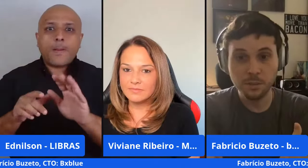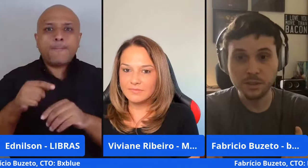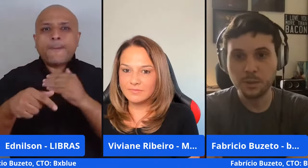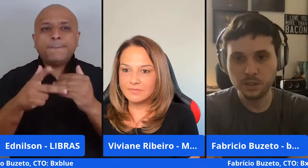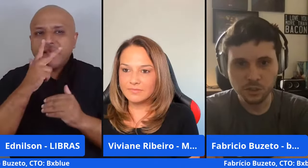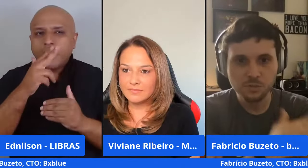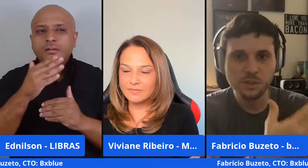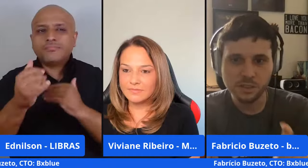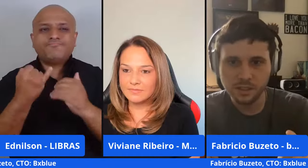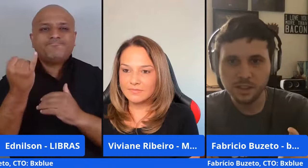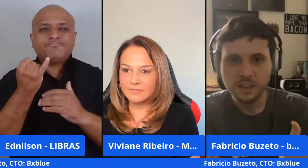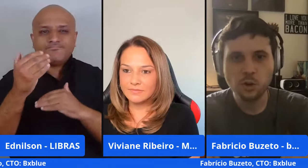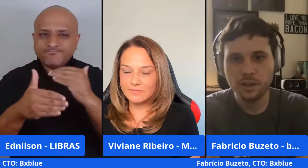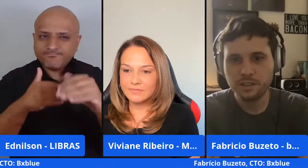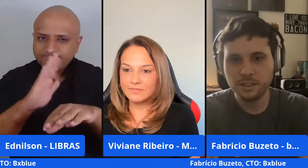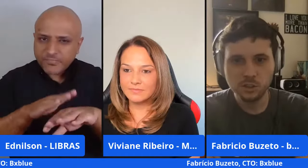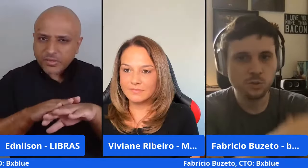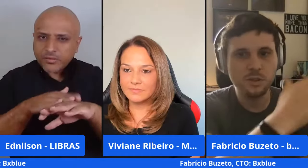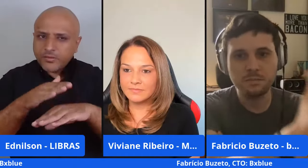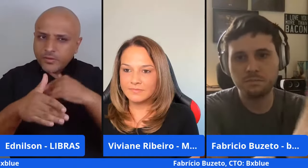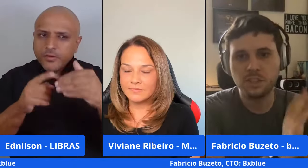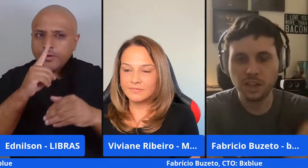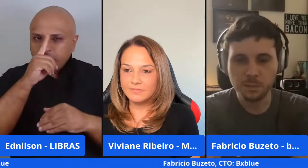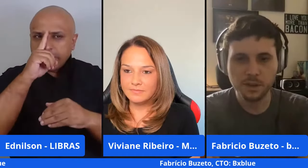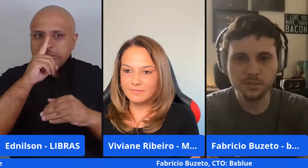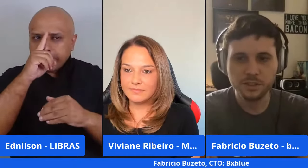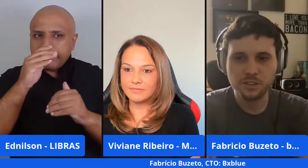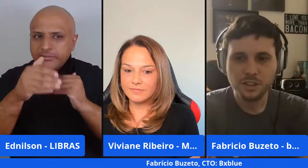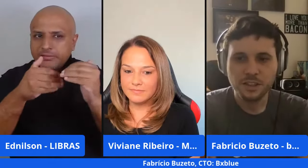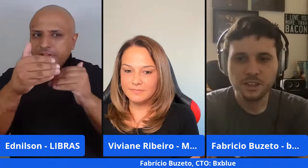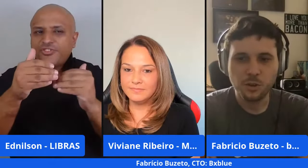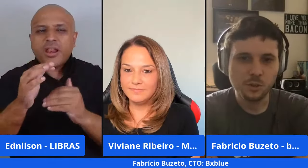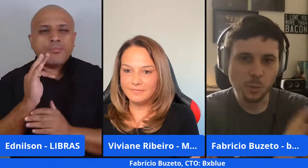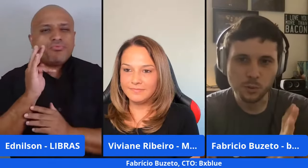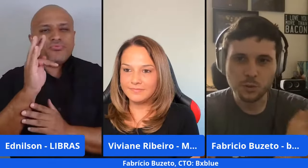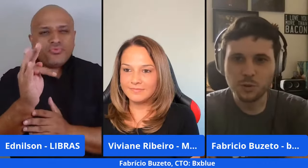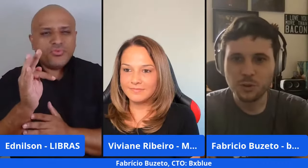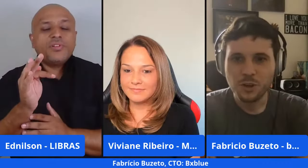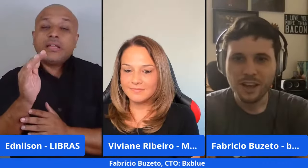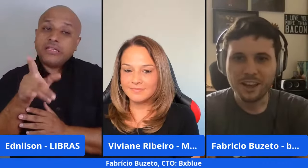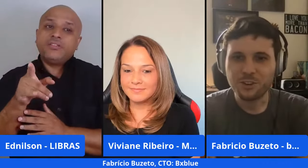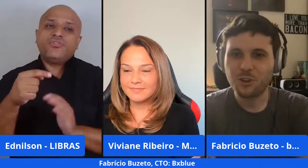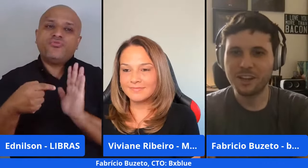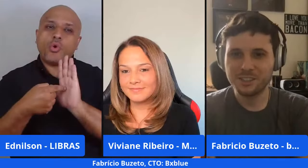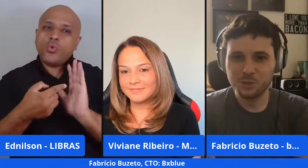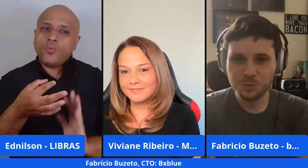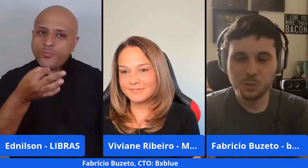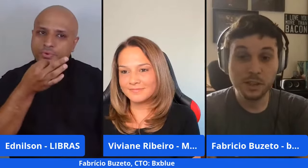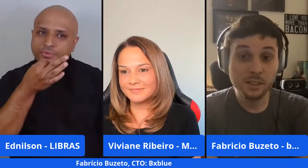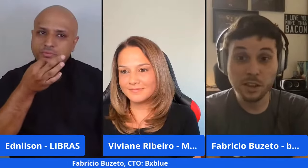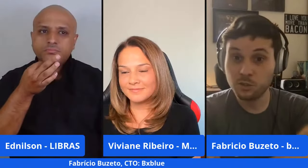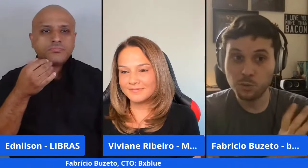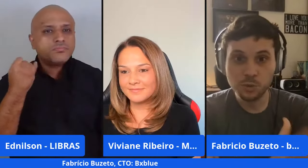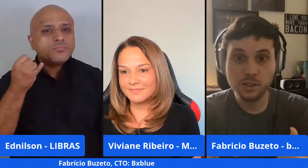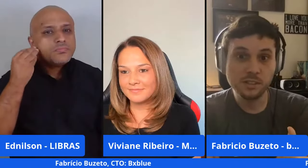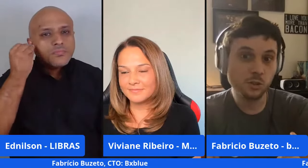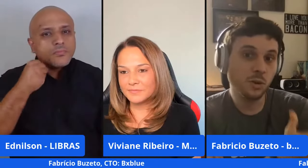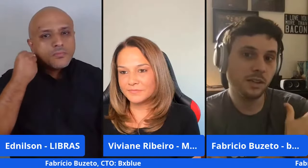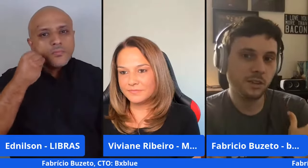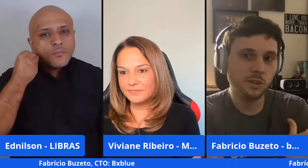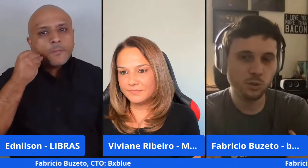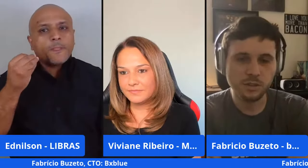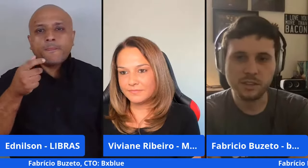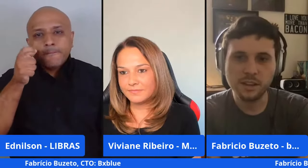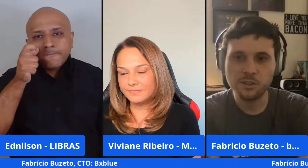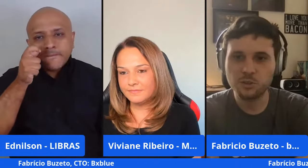gente acha que vale mais a pena a gente correr esse risco e deixar lá para frente então esse é um ponto que eu colocaria de uma experiência e acho que foi muito interessante